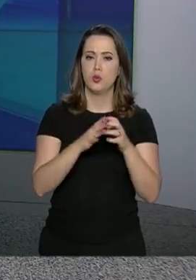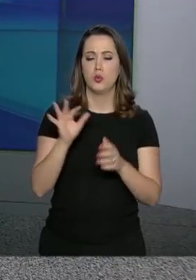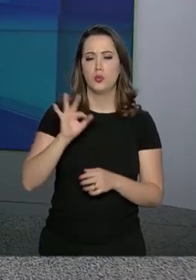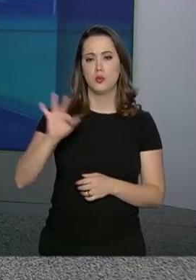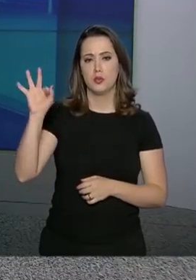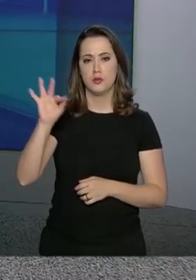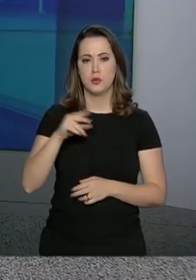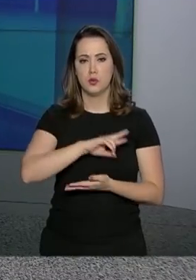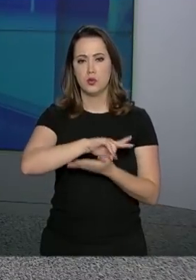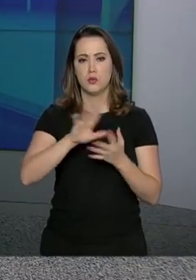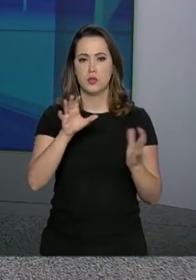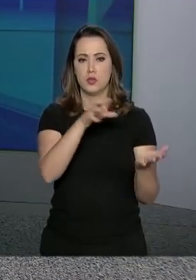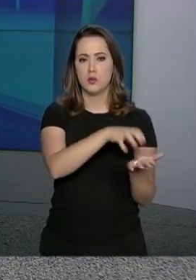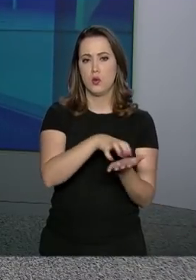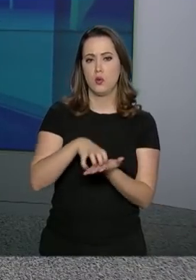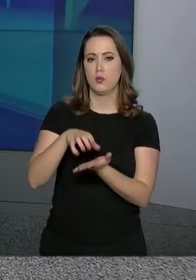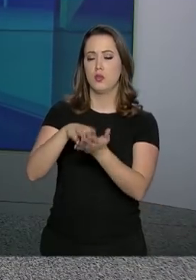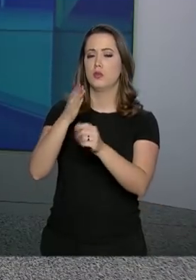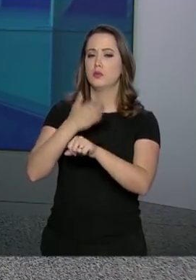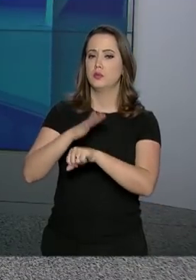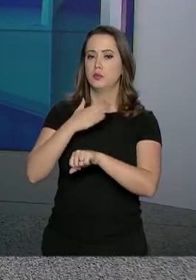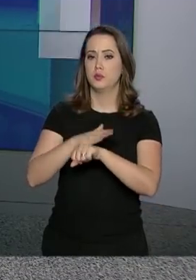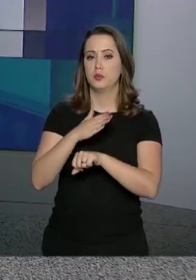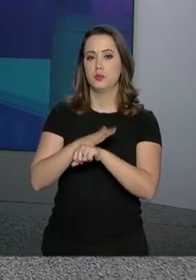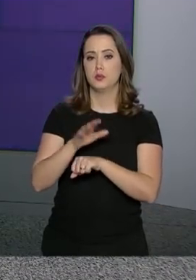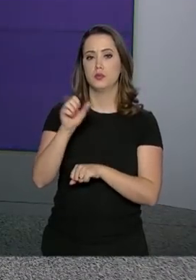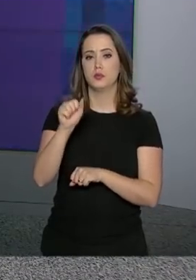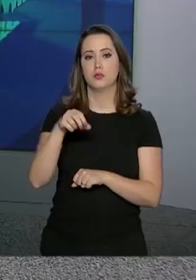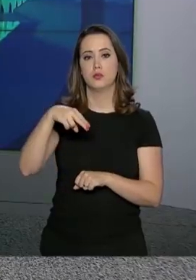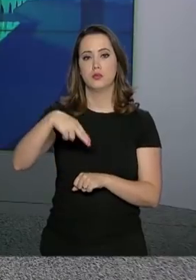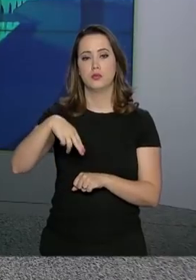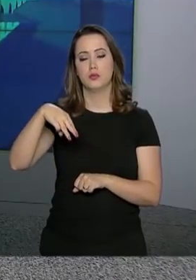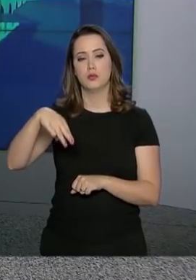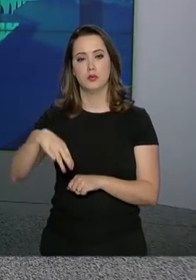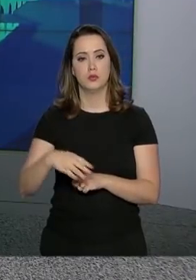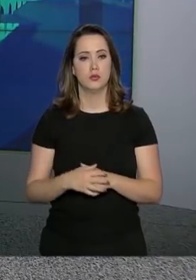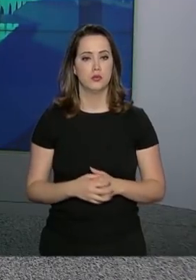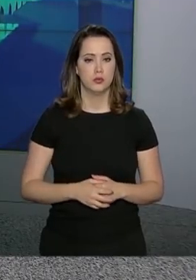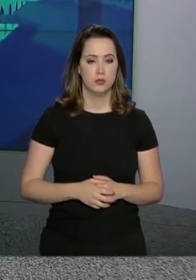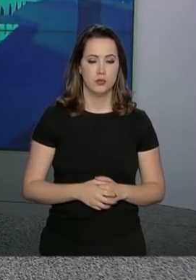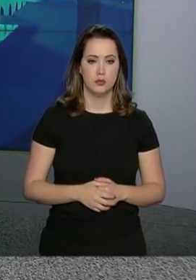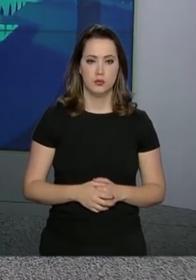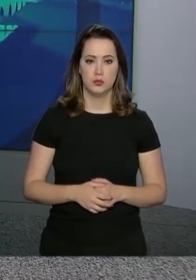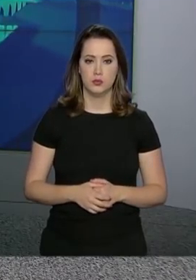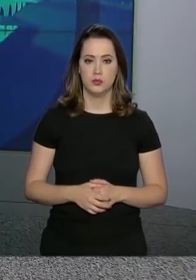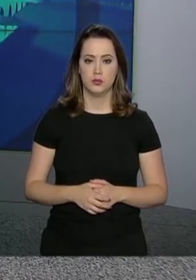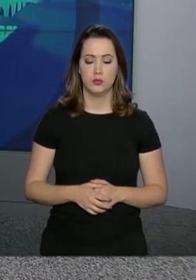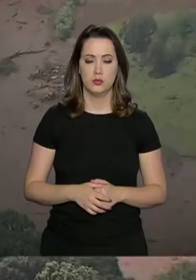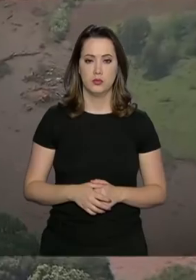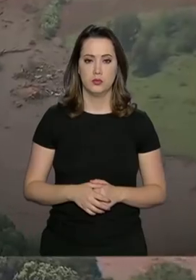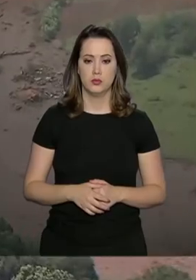federais de diferentes órgãos estão sendo capacitados pela Agência Nacional de Mineração.